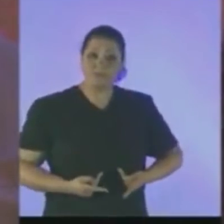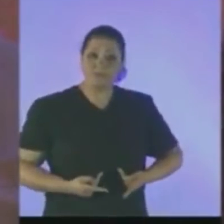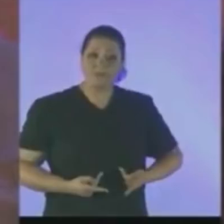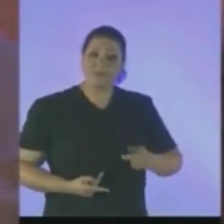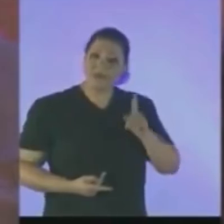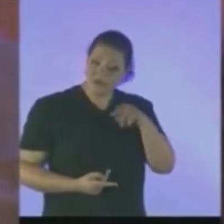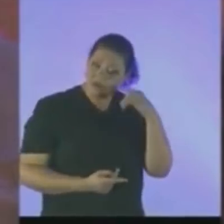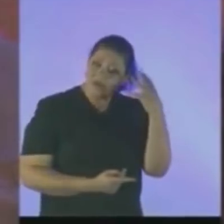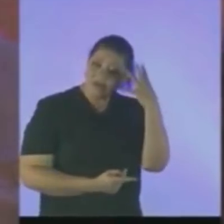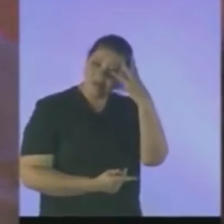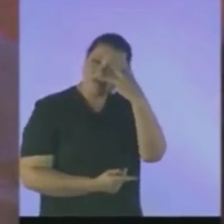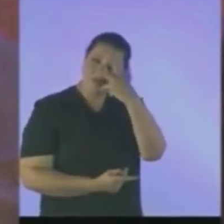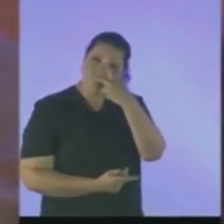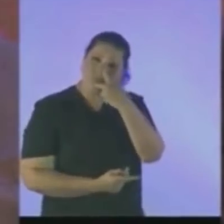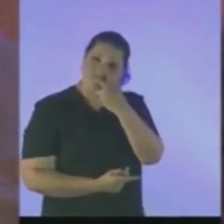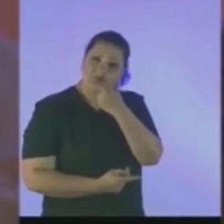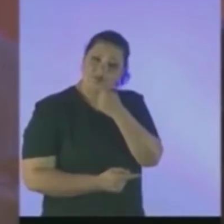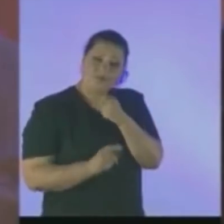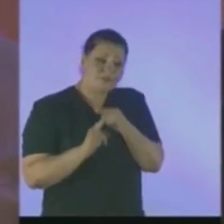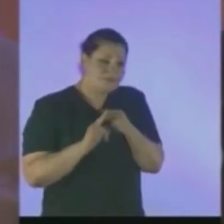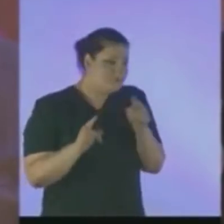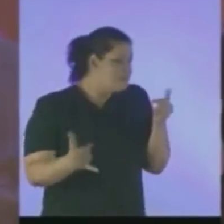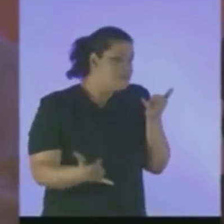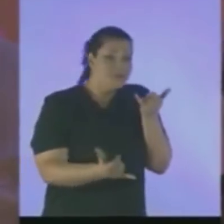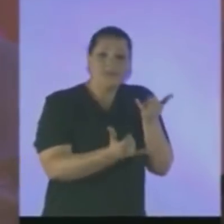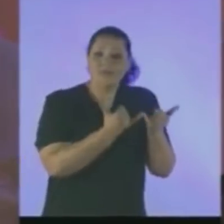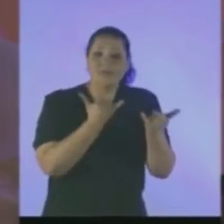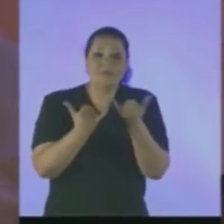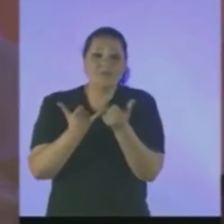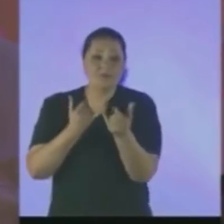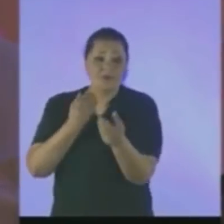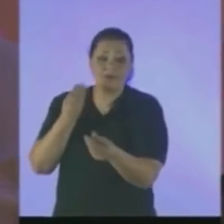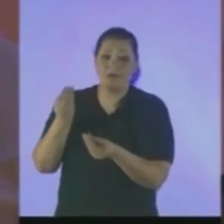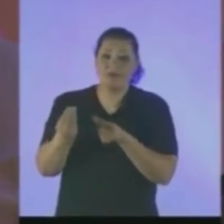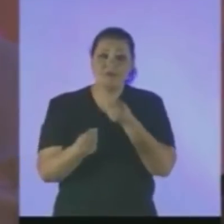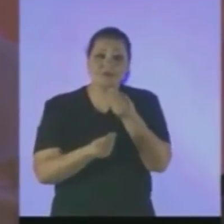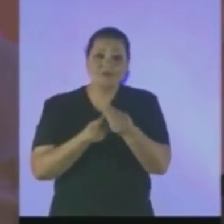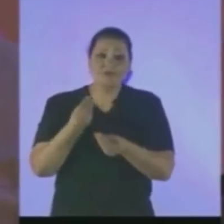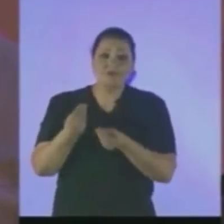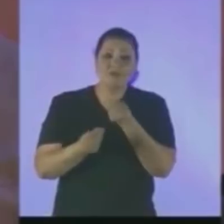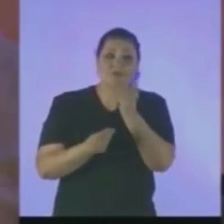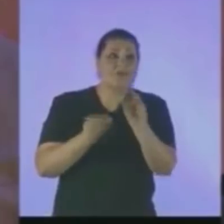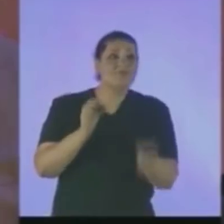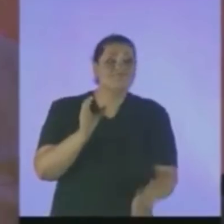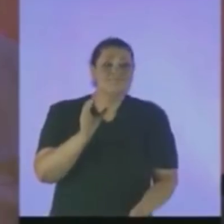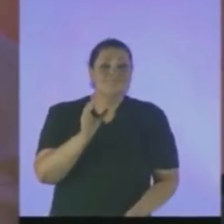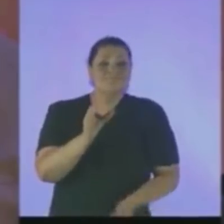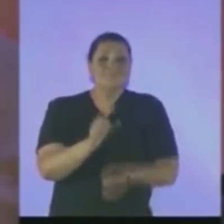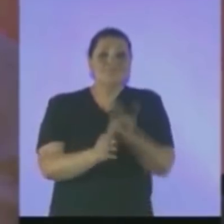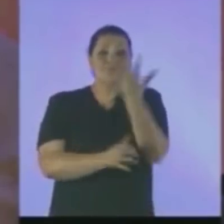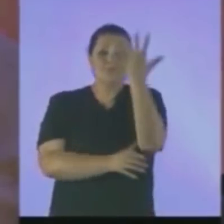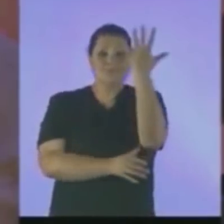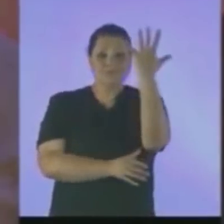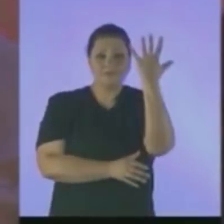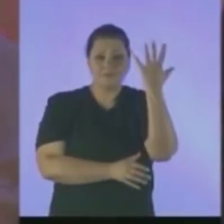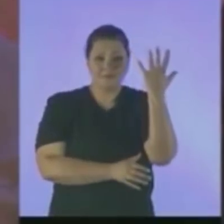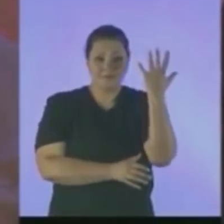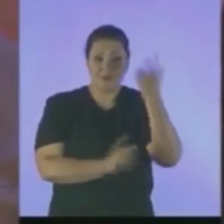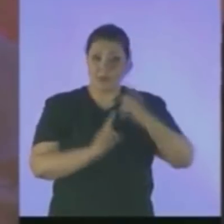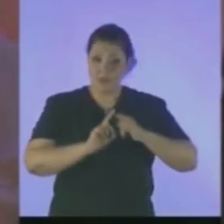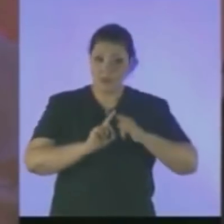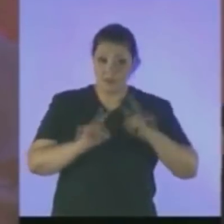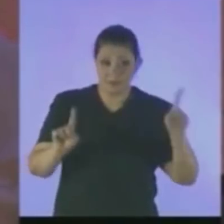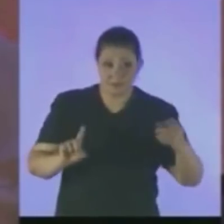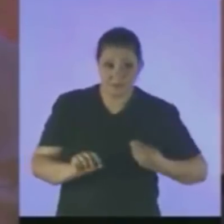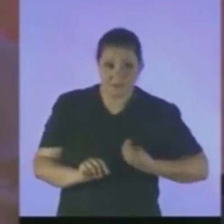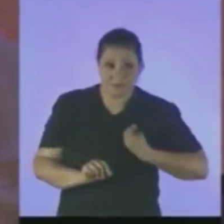belas Que nos parecem ser O coroamento da criação Apesar de